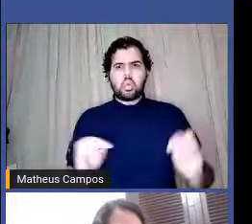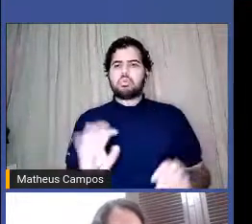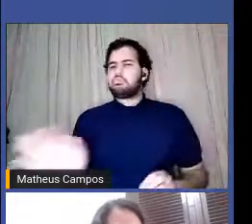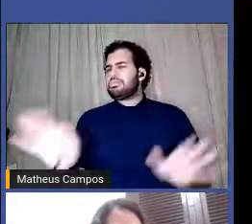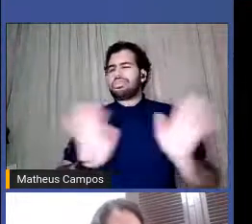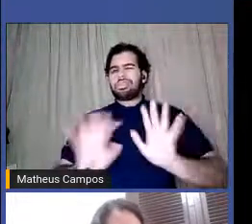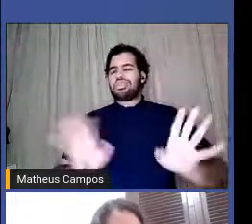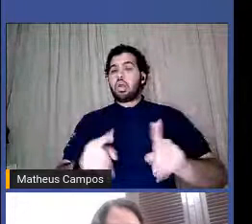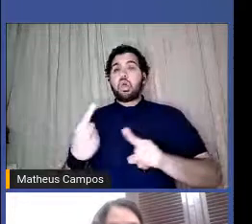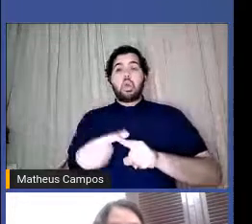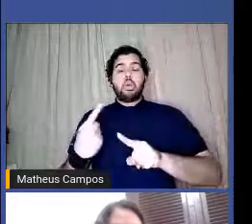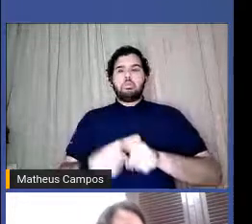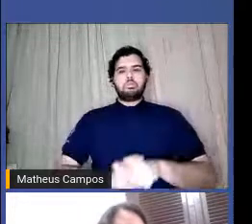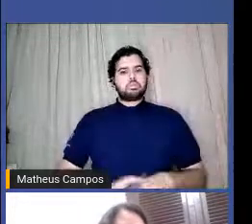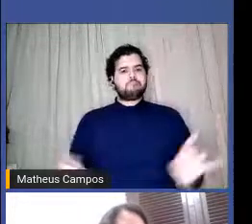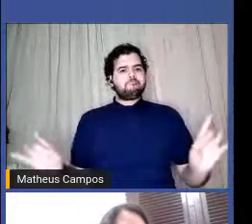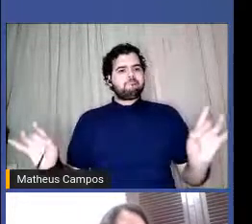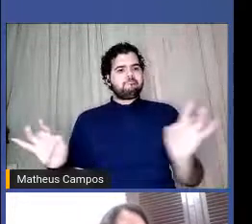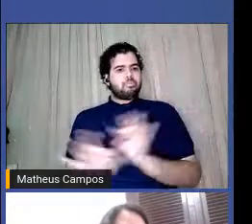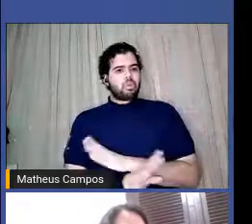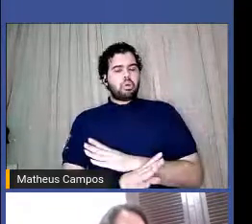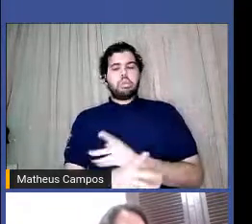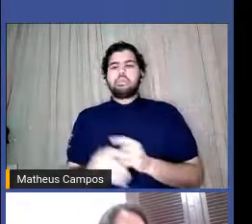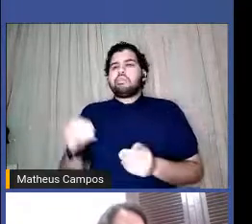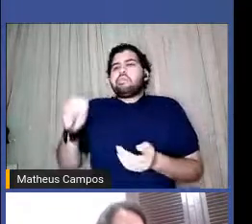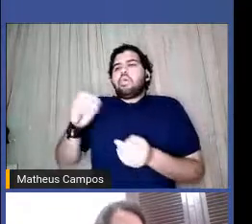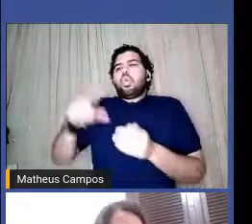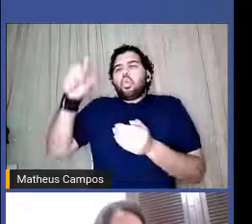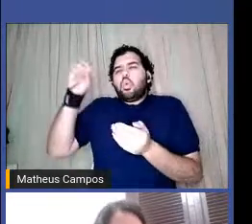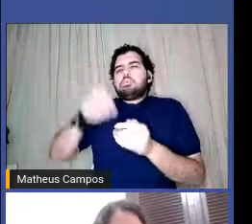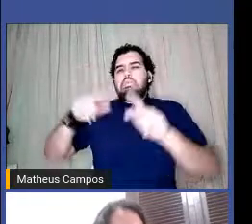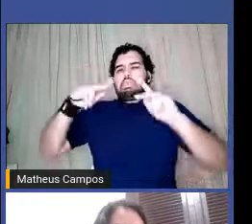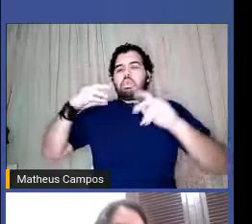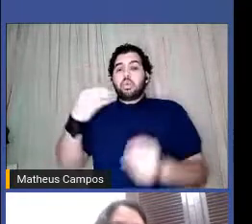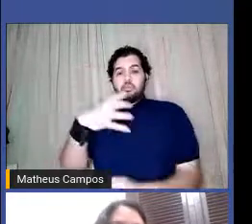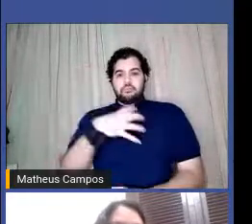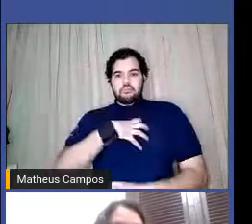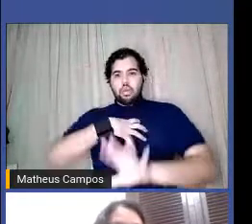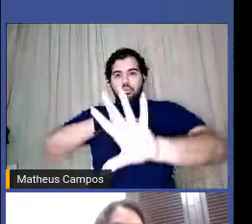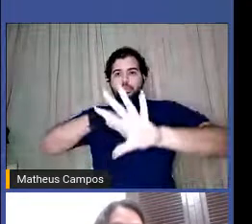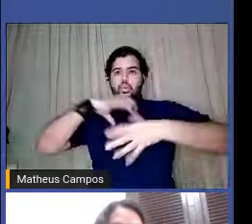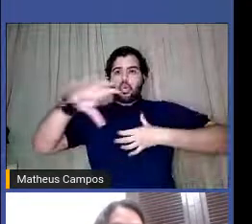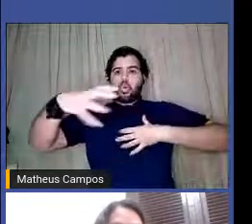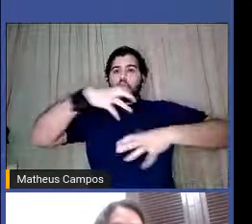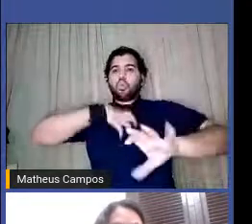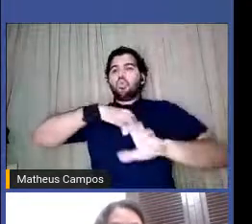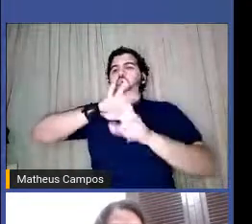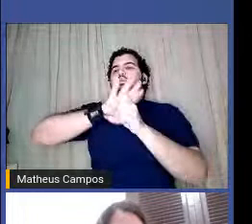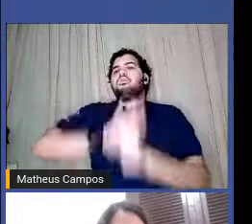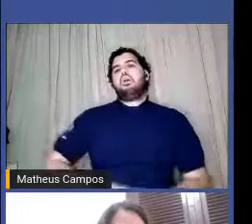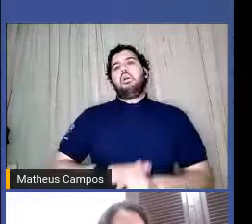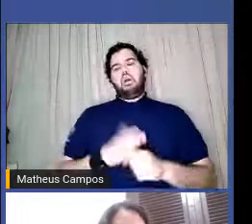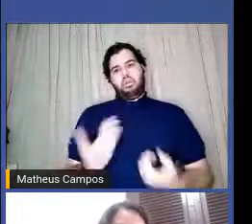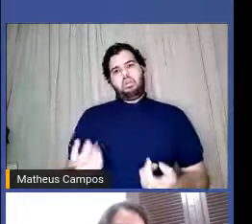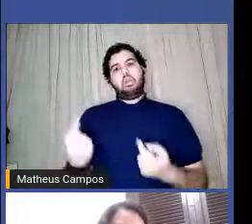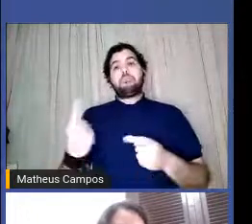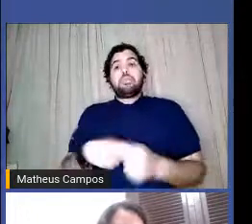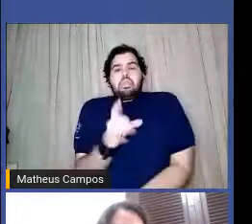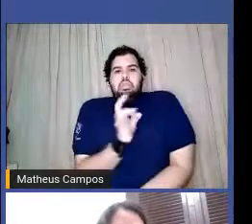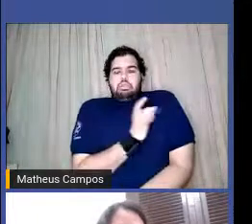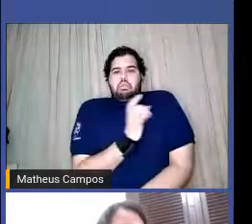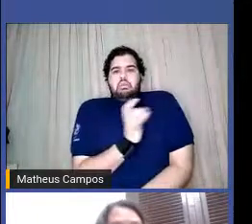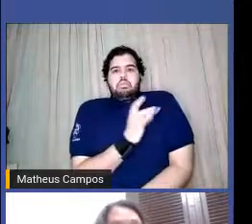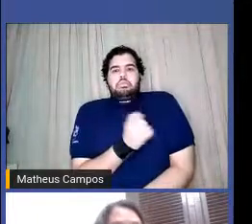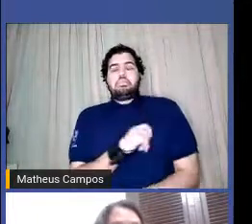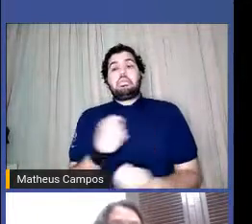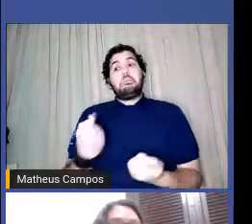excesso de prontidão mata o mínimo de humanidade que respira em cada uma de nós. e o medo também pode ser